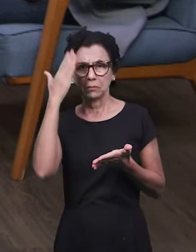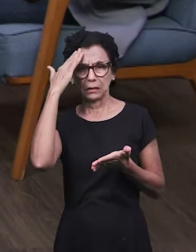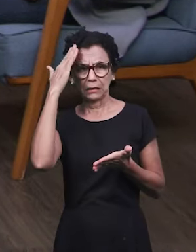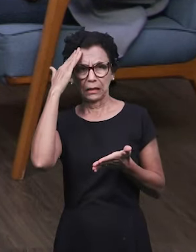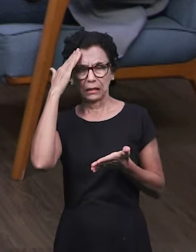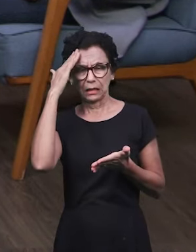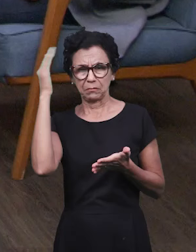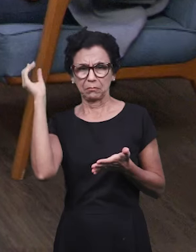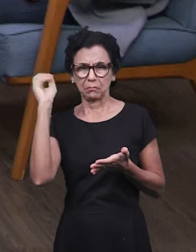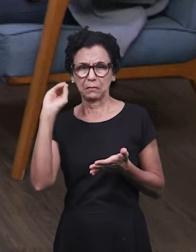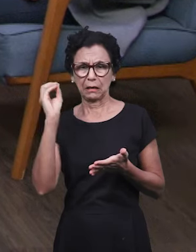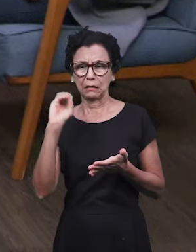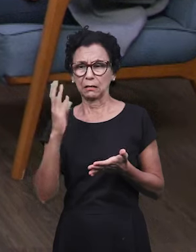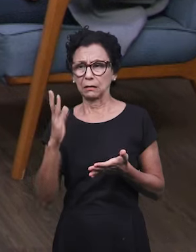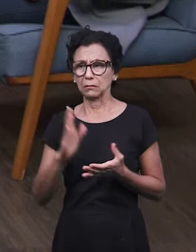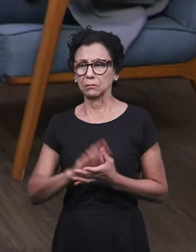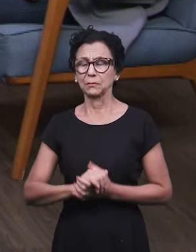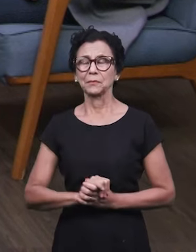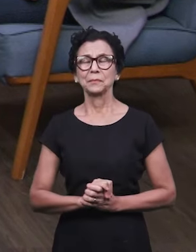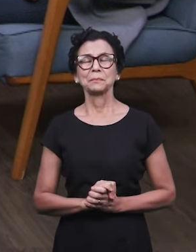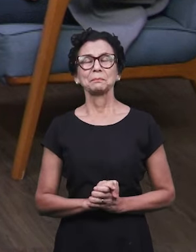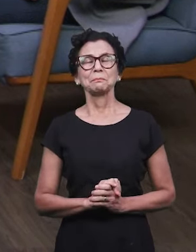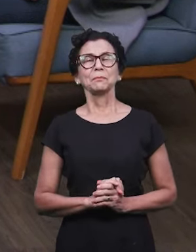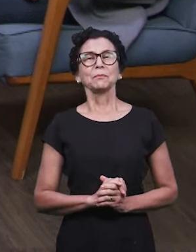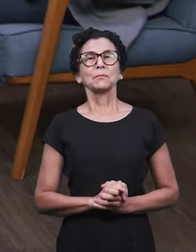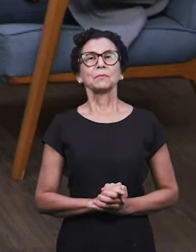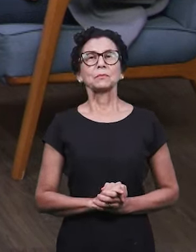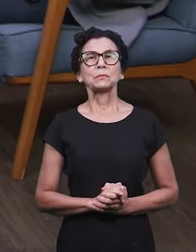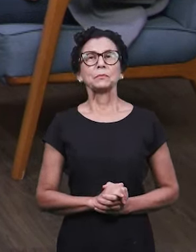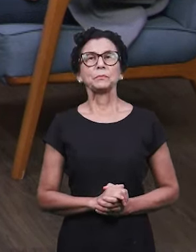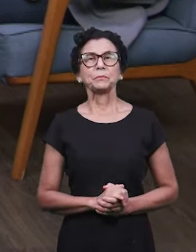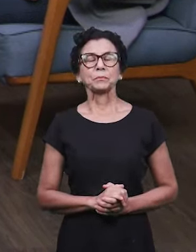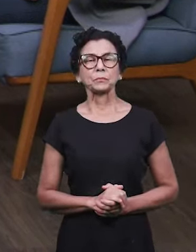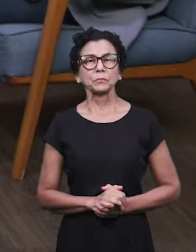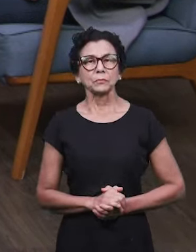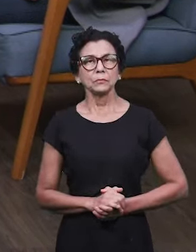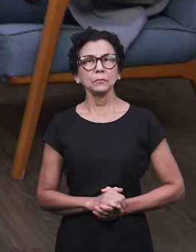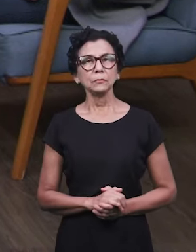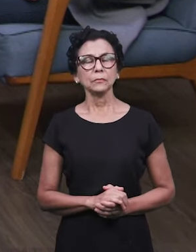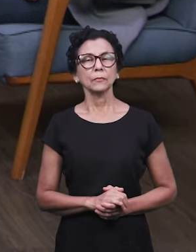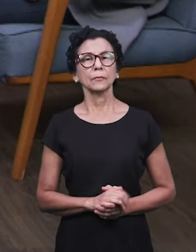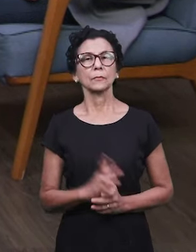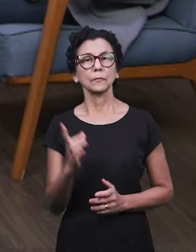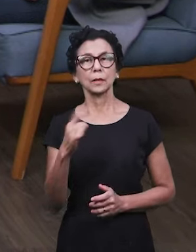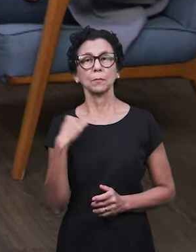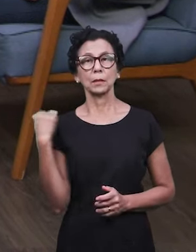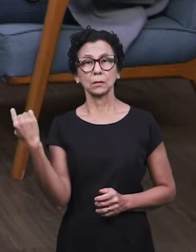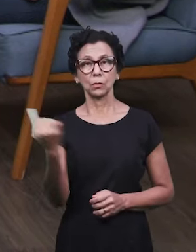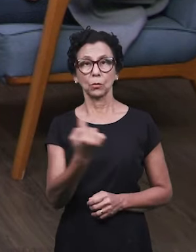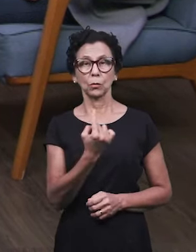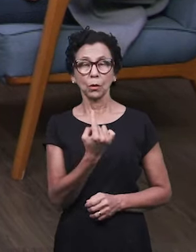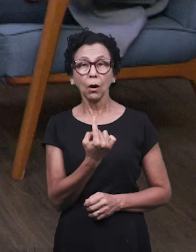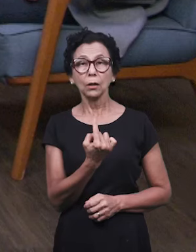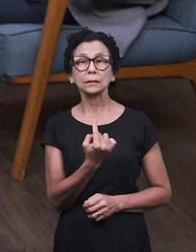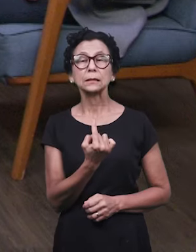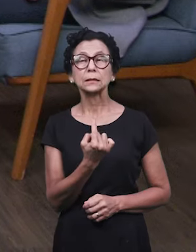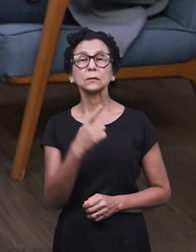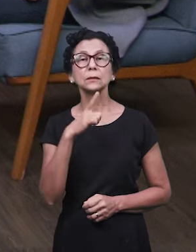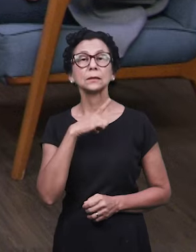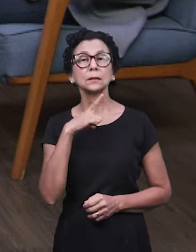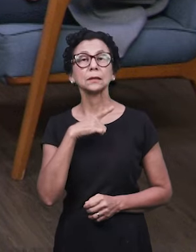a experiência que nós estamos tendo, e aqui já é um testemunho, a experiência que nós estamos tendo de